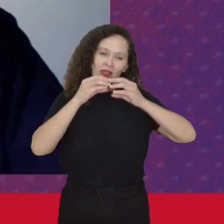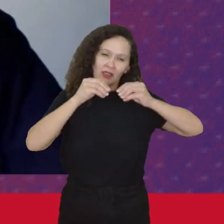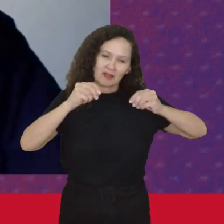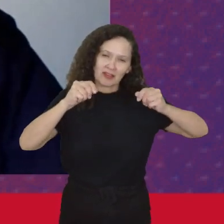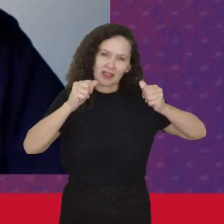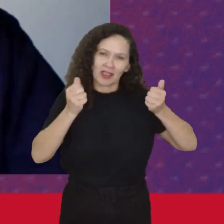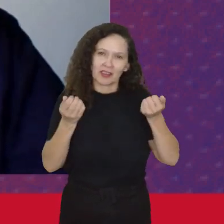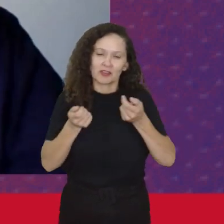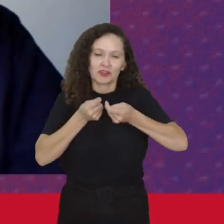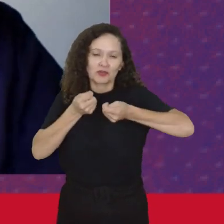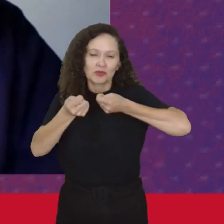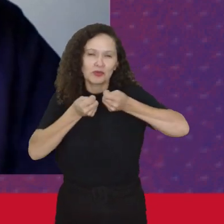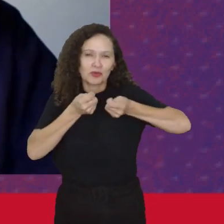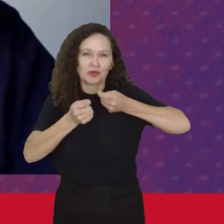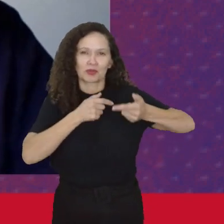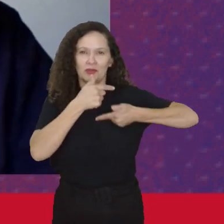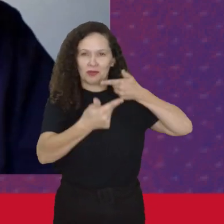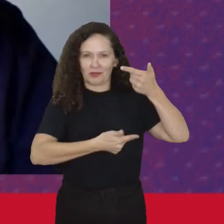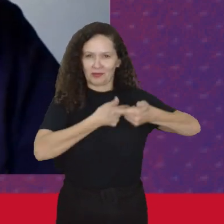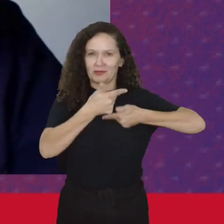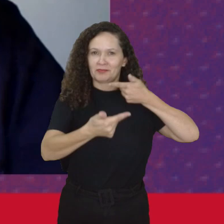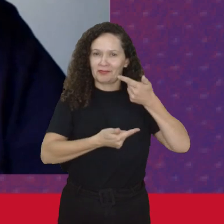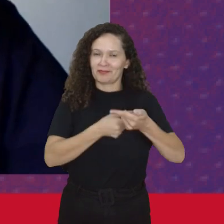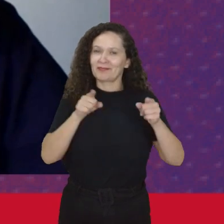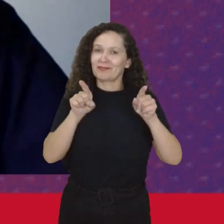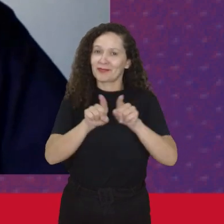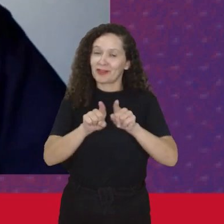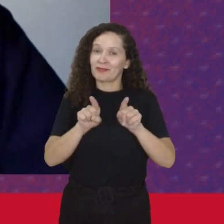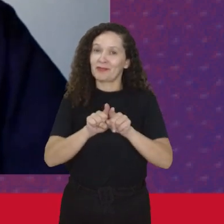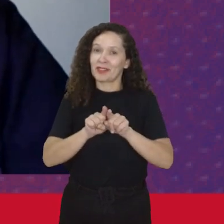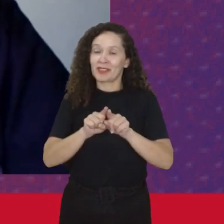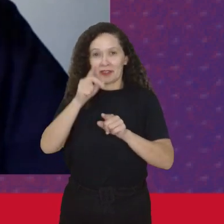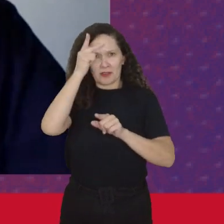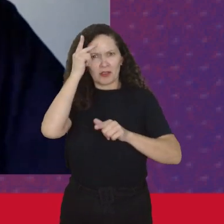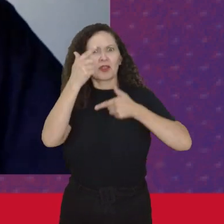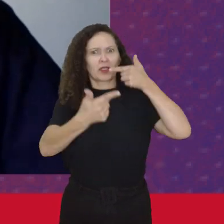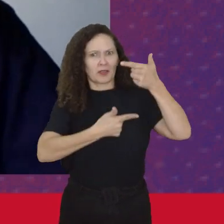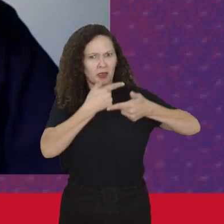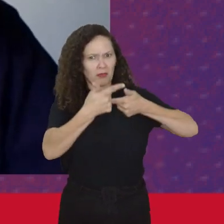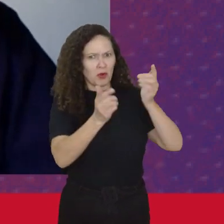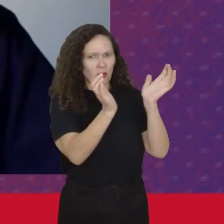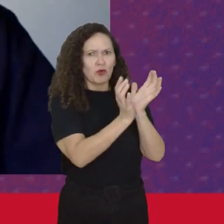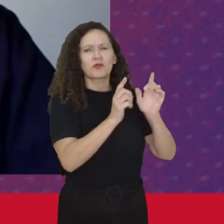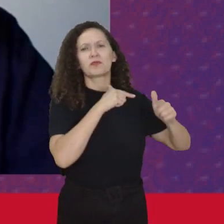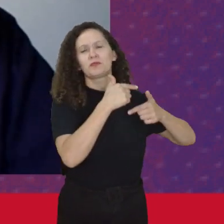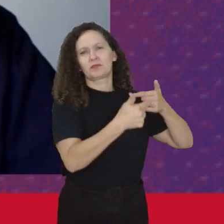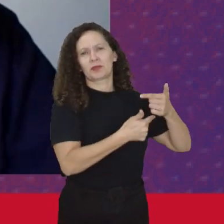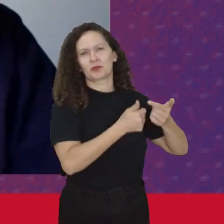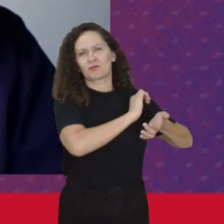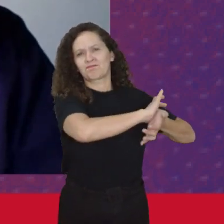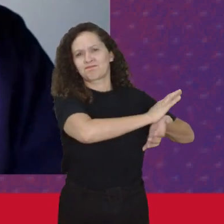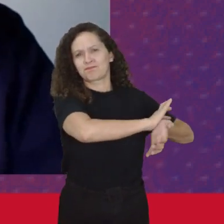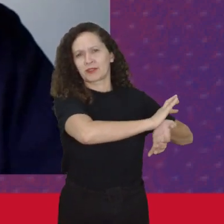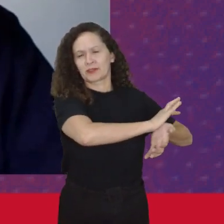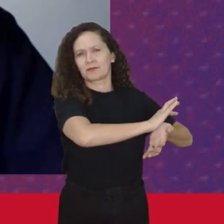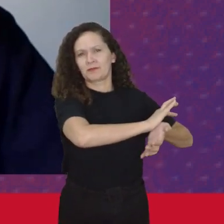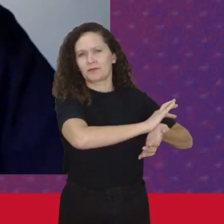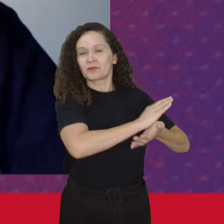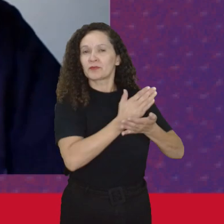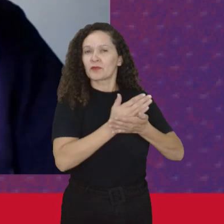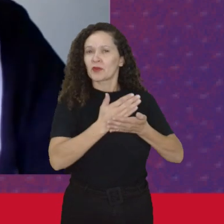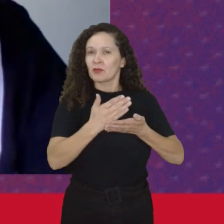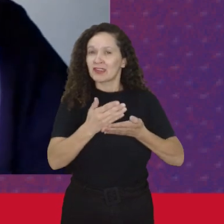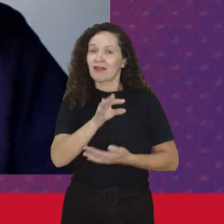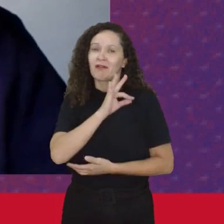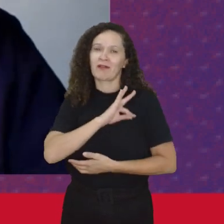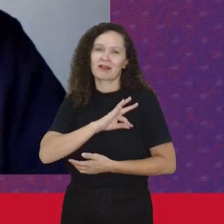E do controle Do trabalho Dos operários Da classe trabalhadora A partir do